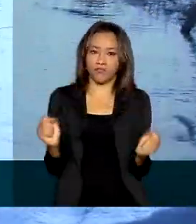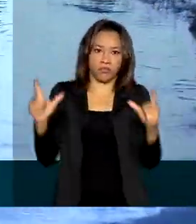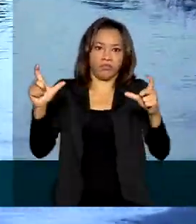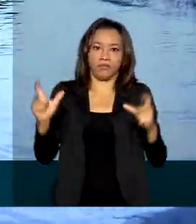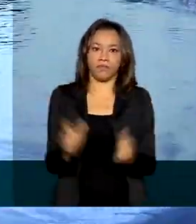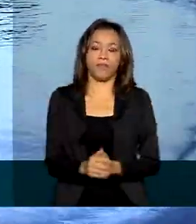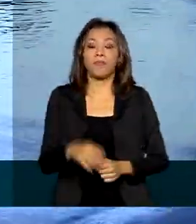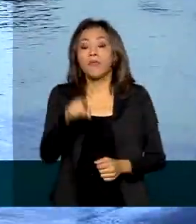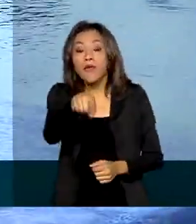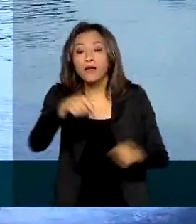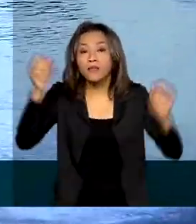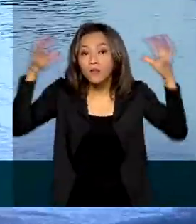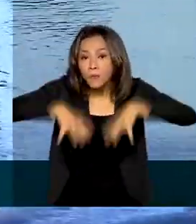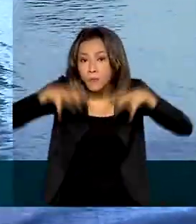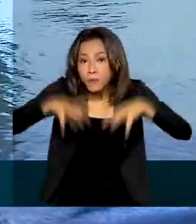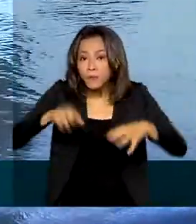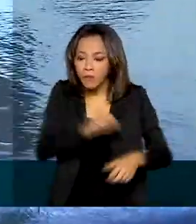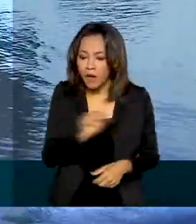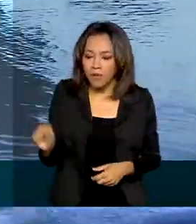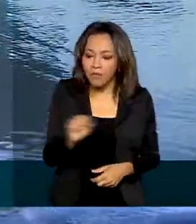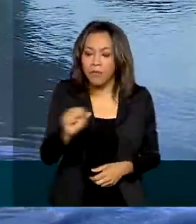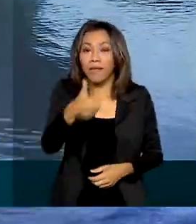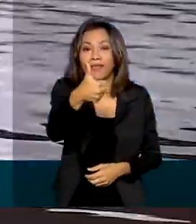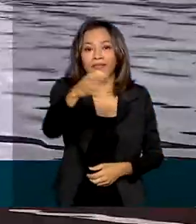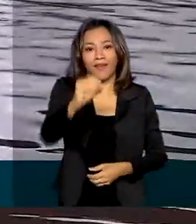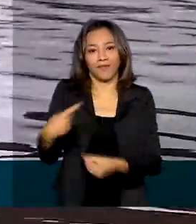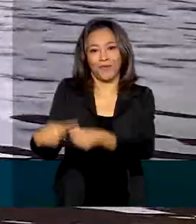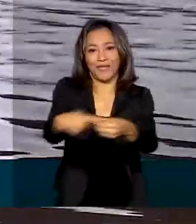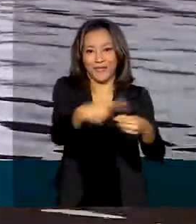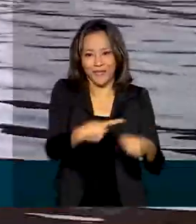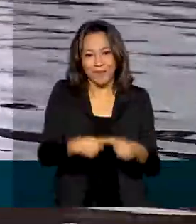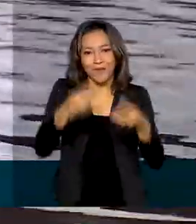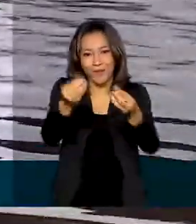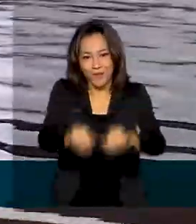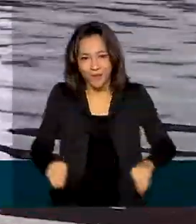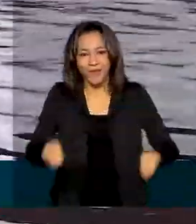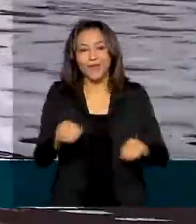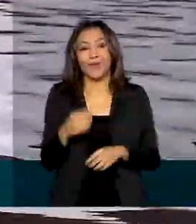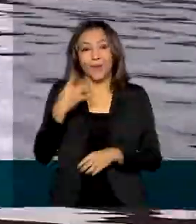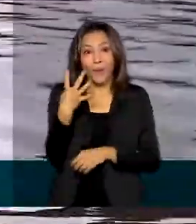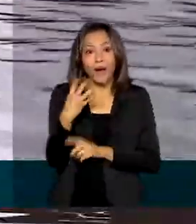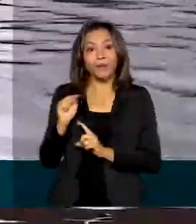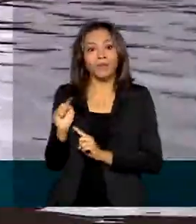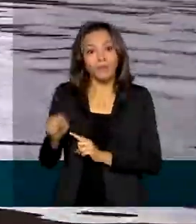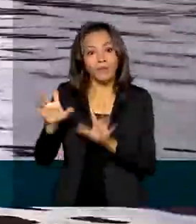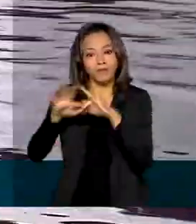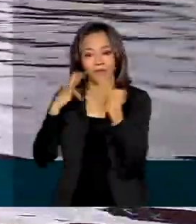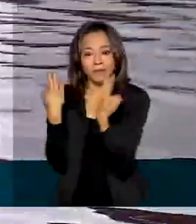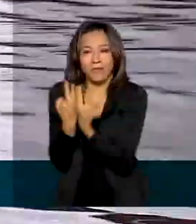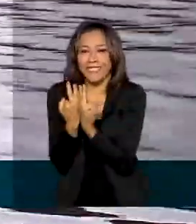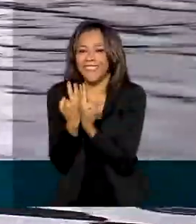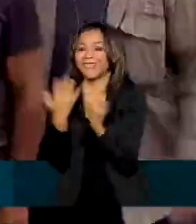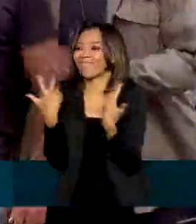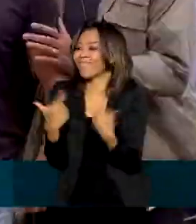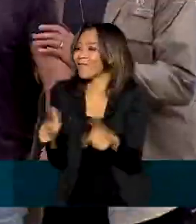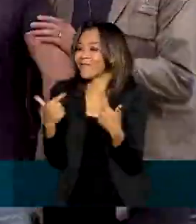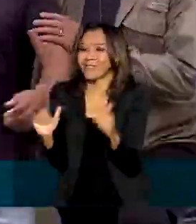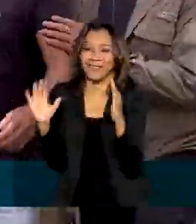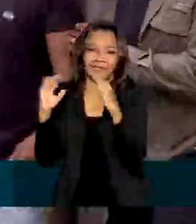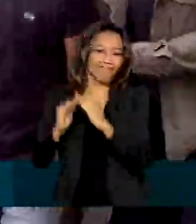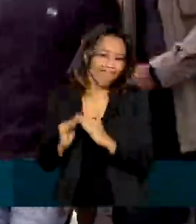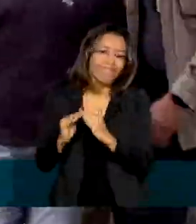enchentes afetam 10 dos 22 municípios do Acre. Pelo menos 4 mil famílias estão desalojadas.